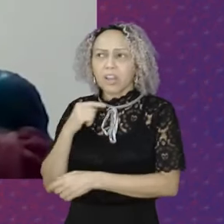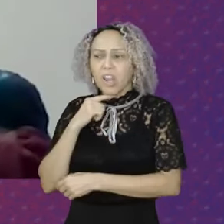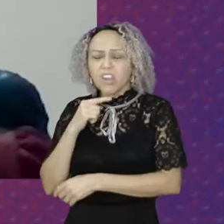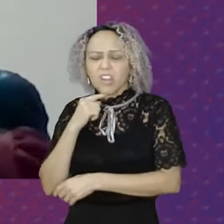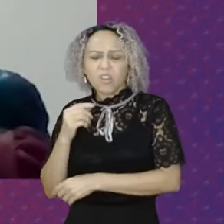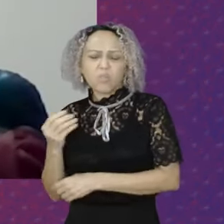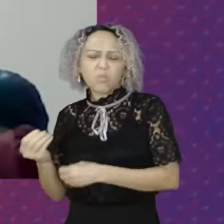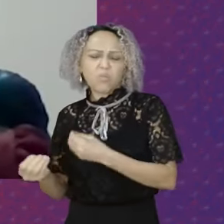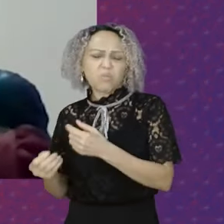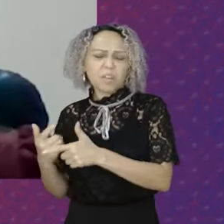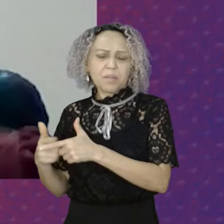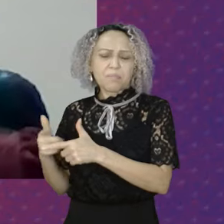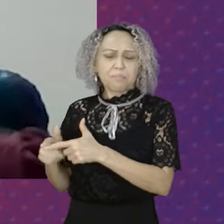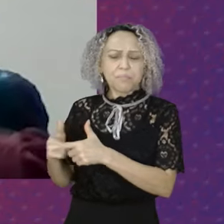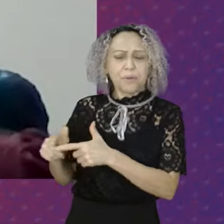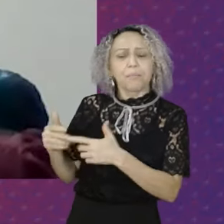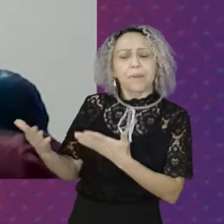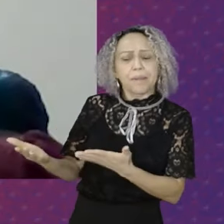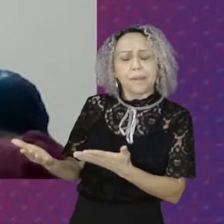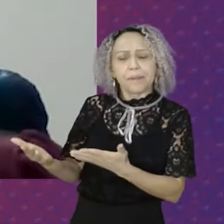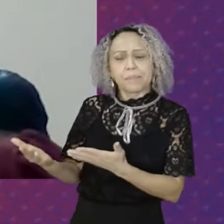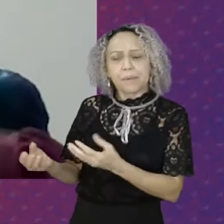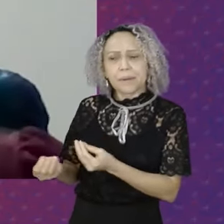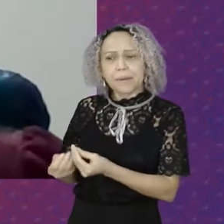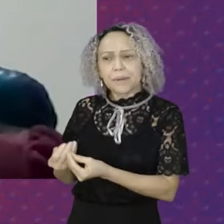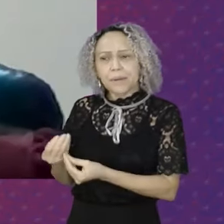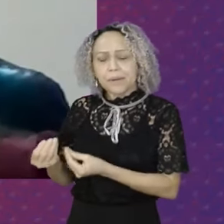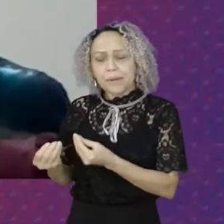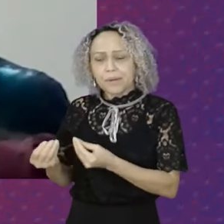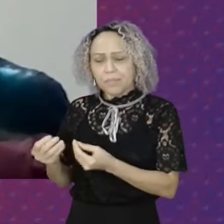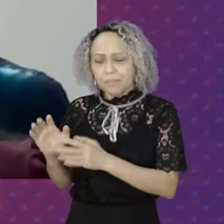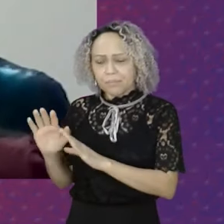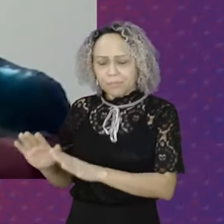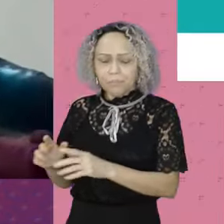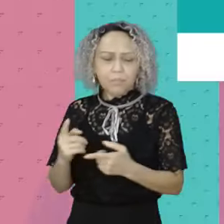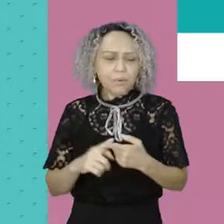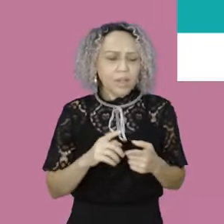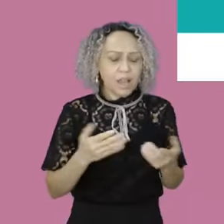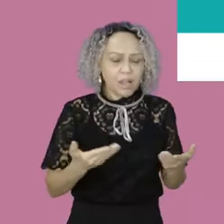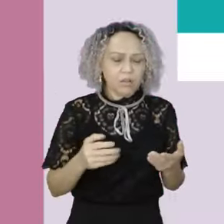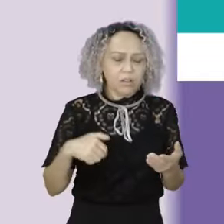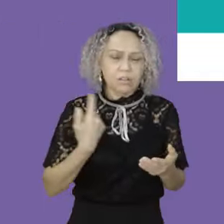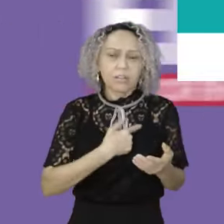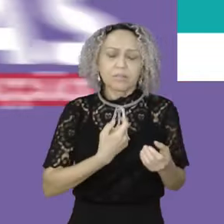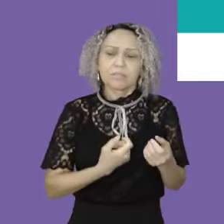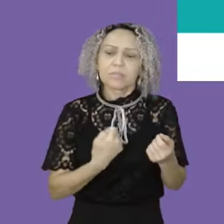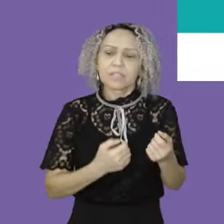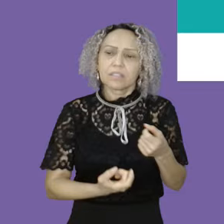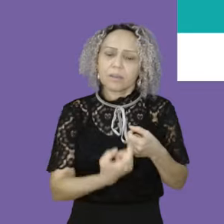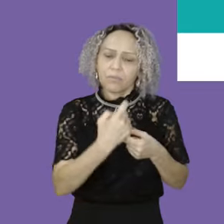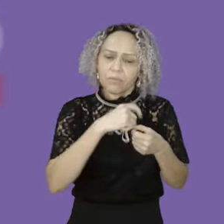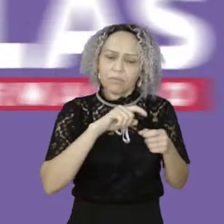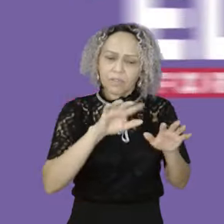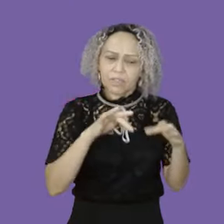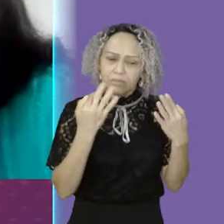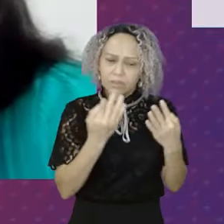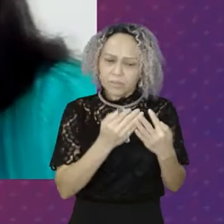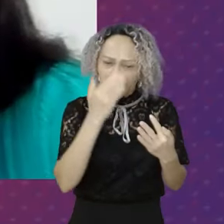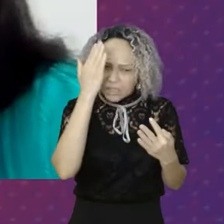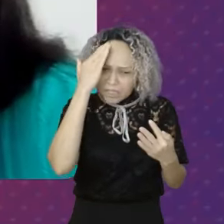precisa Retomar Junto às famílias Que estão beneficiadas Do programa Desse programa Olá